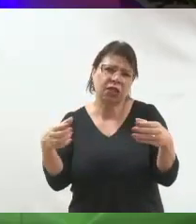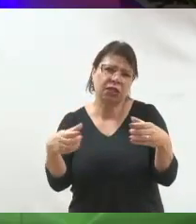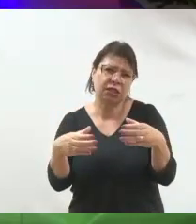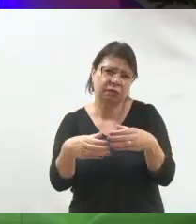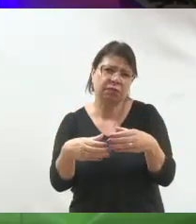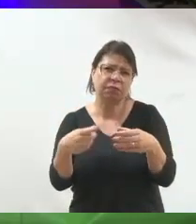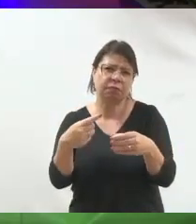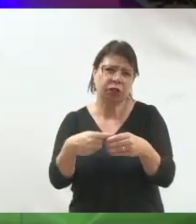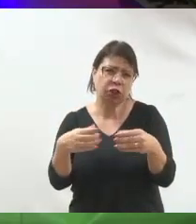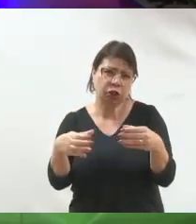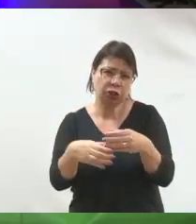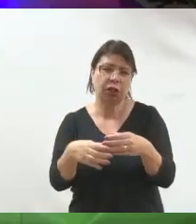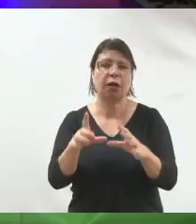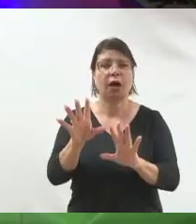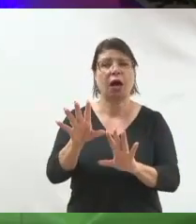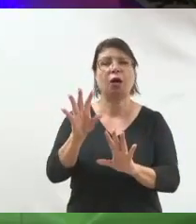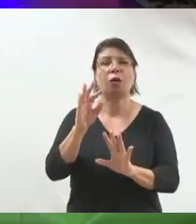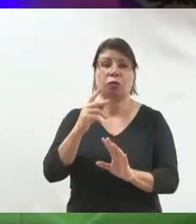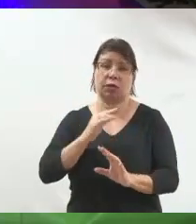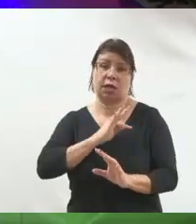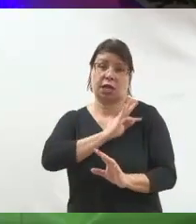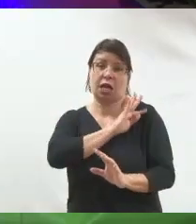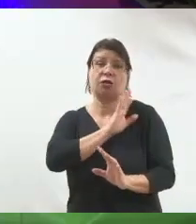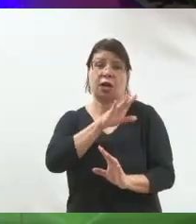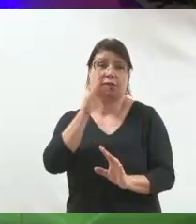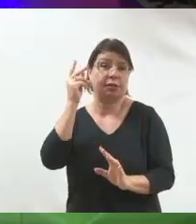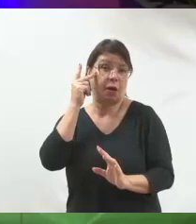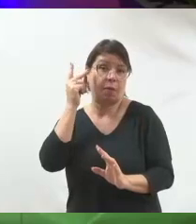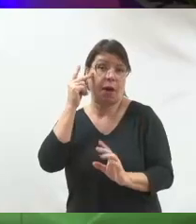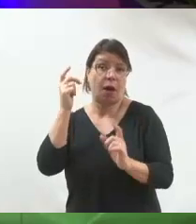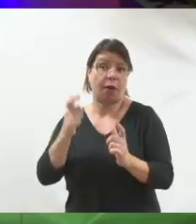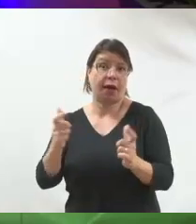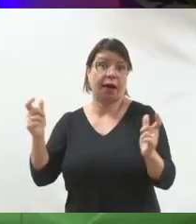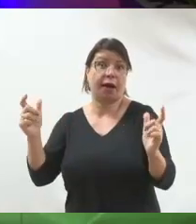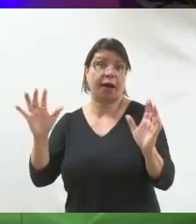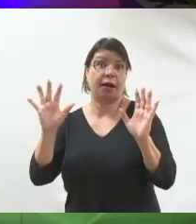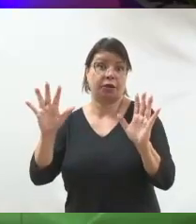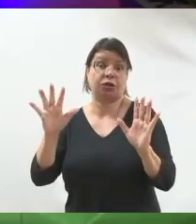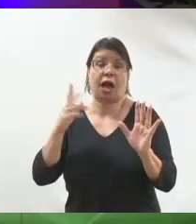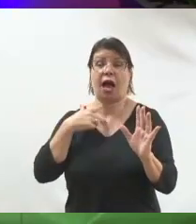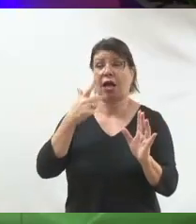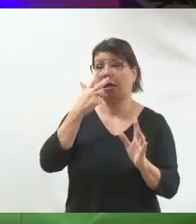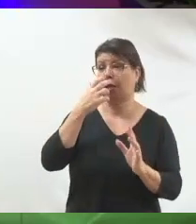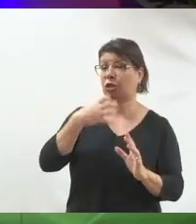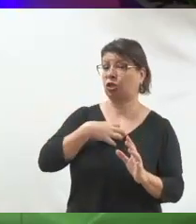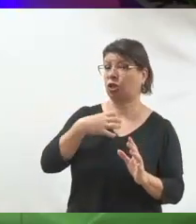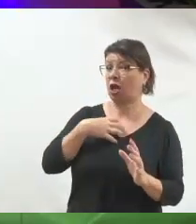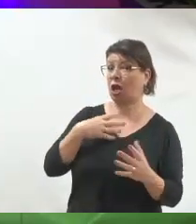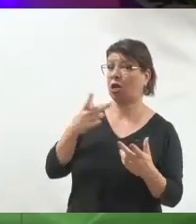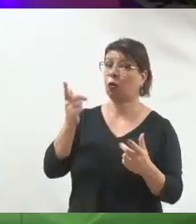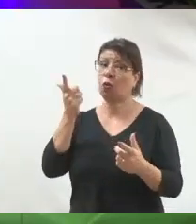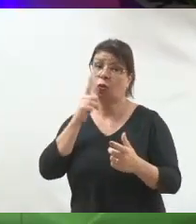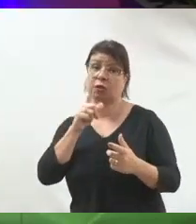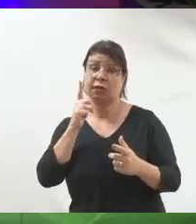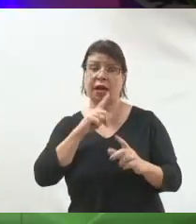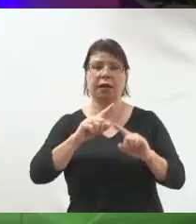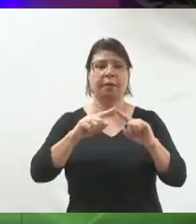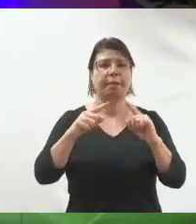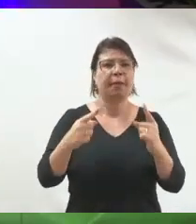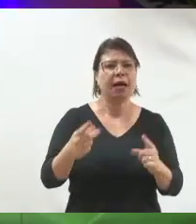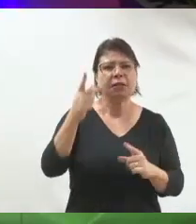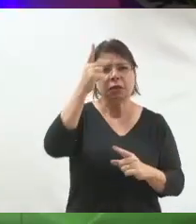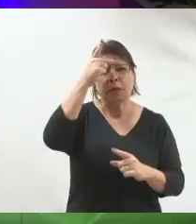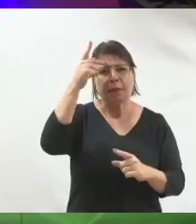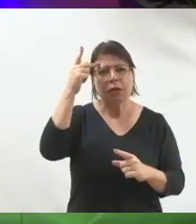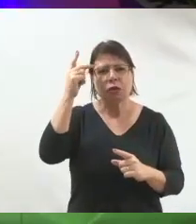é de São Paulo, uma cidade grande. Ah, ele tem jeitos de fazer isso. Pô, olha o que o André faz